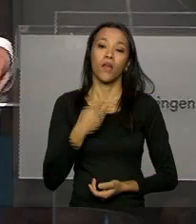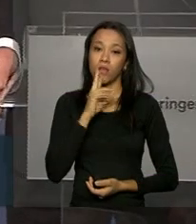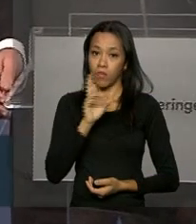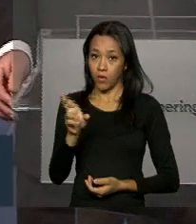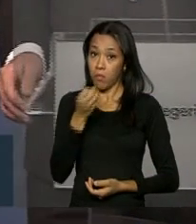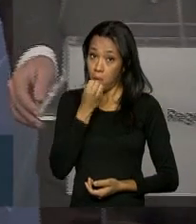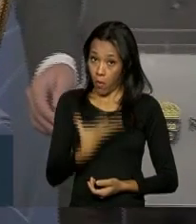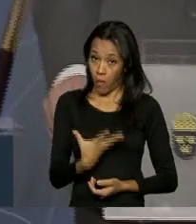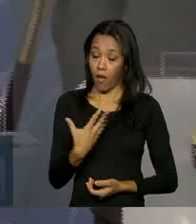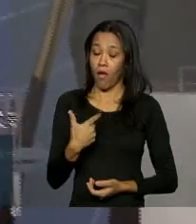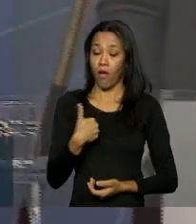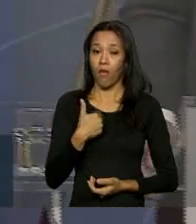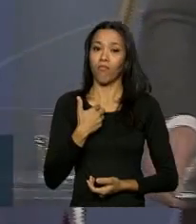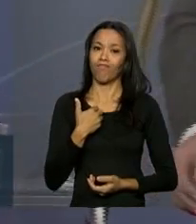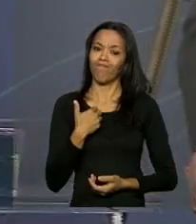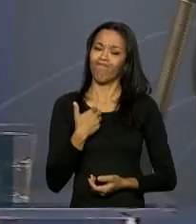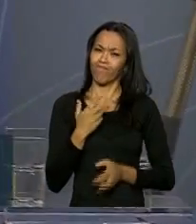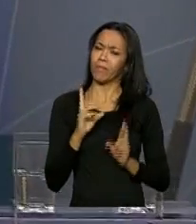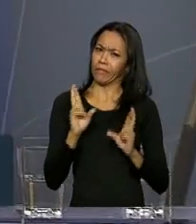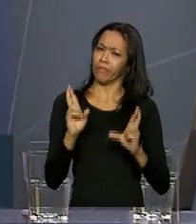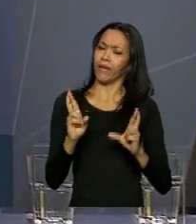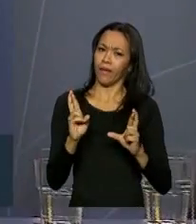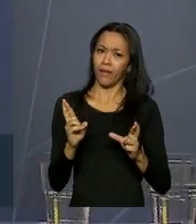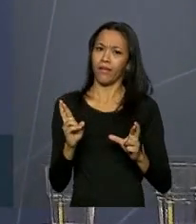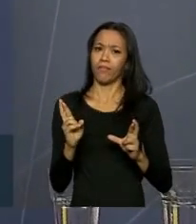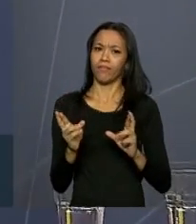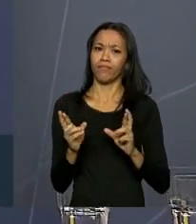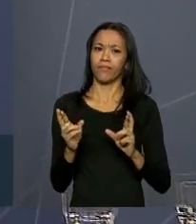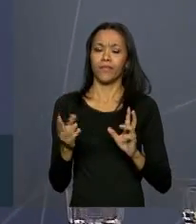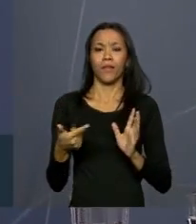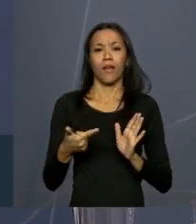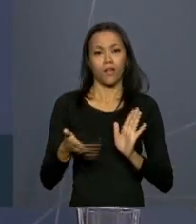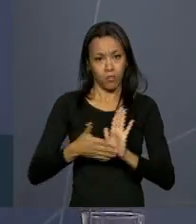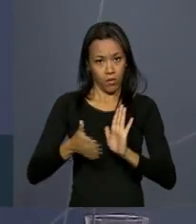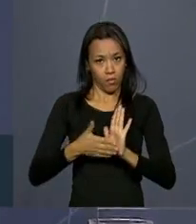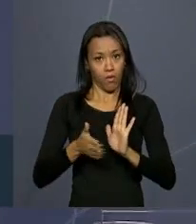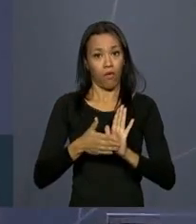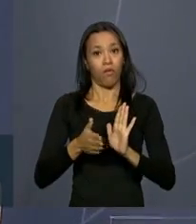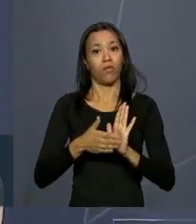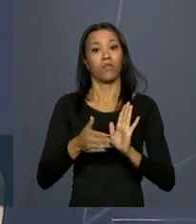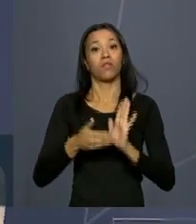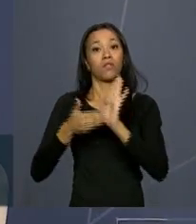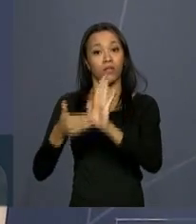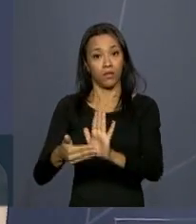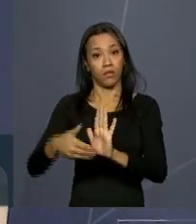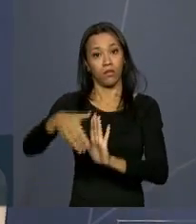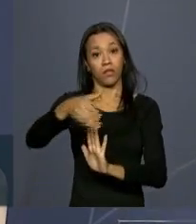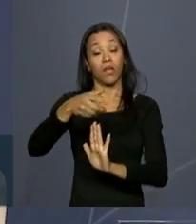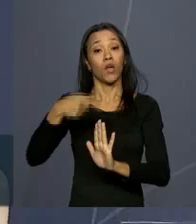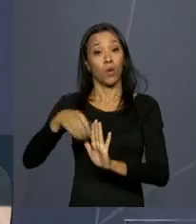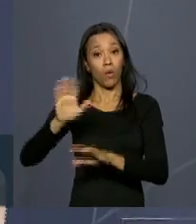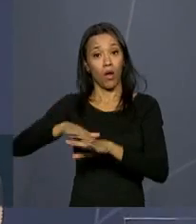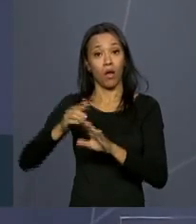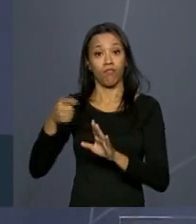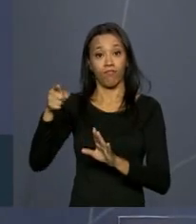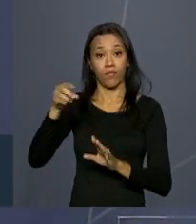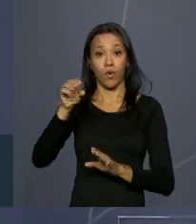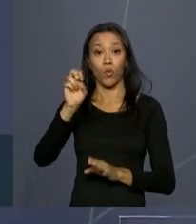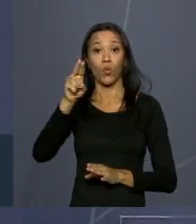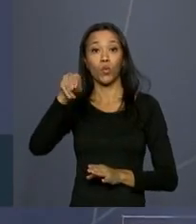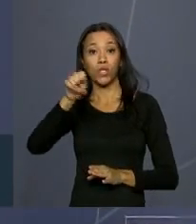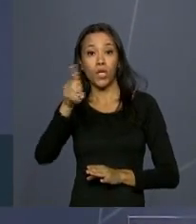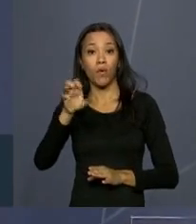Nós esperamos apresentar as ofertas comerciais do Mercosul com a União Europeia na data